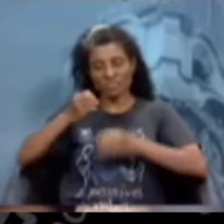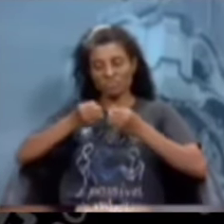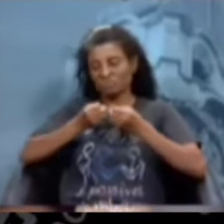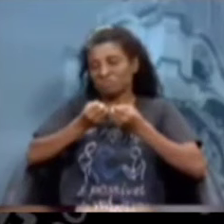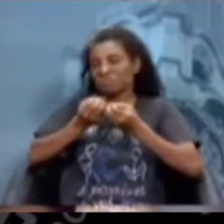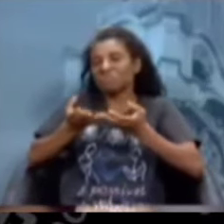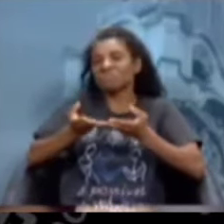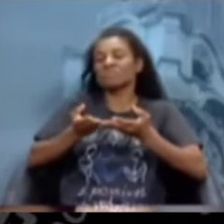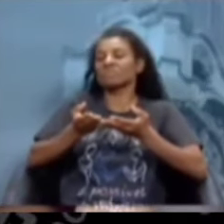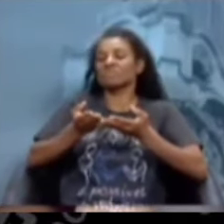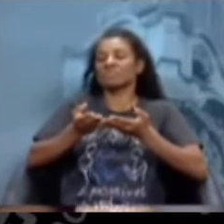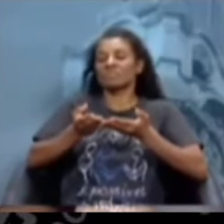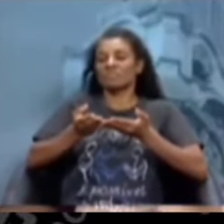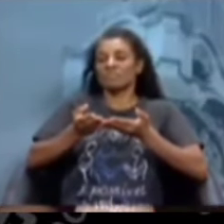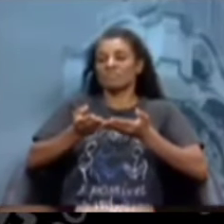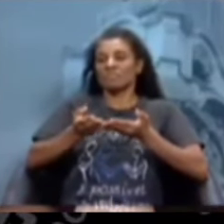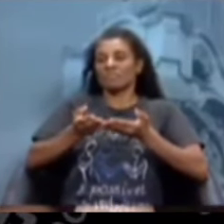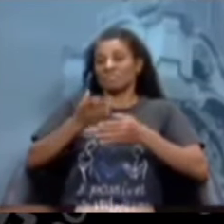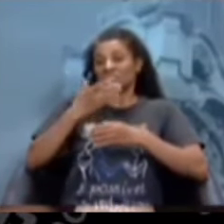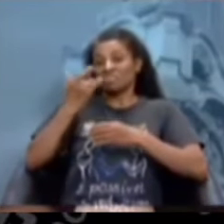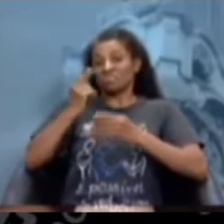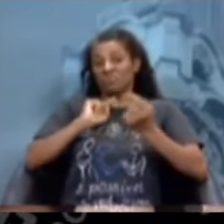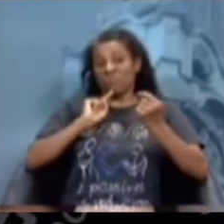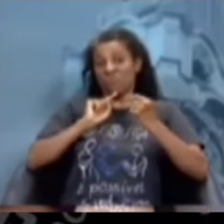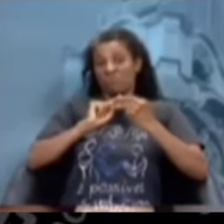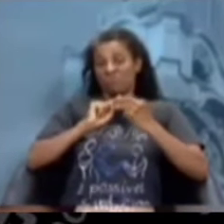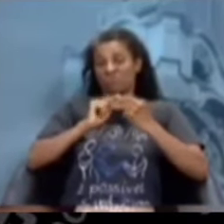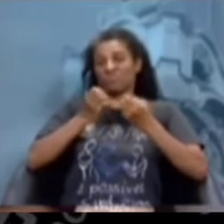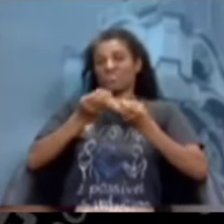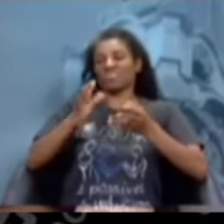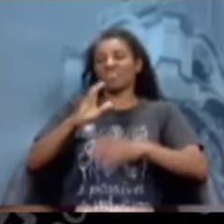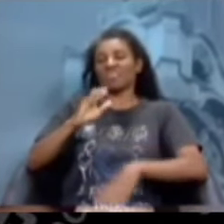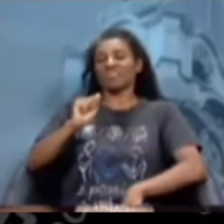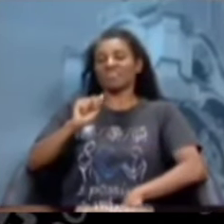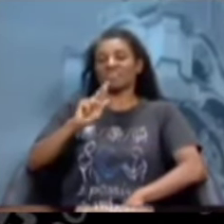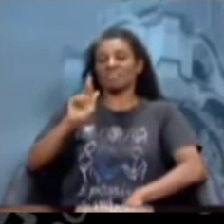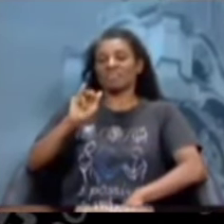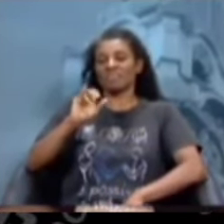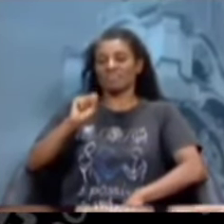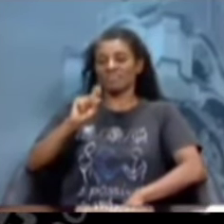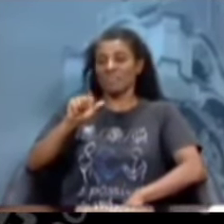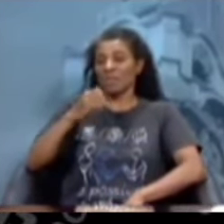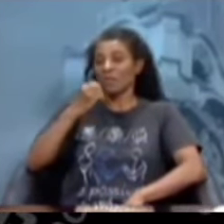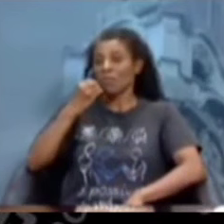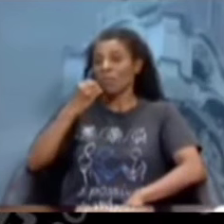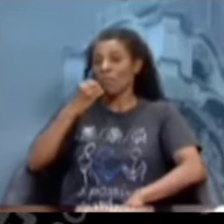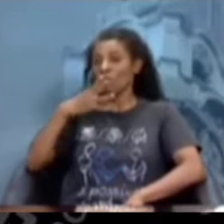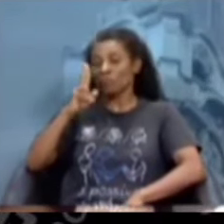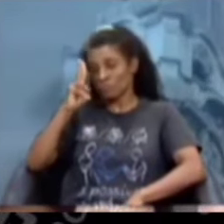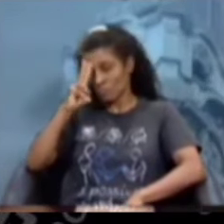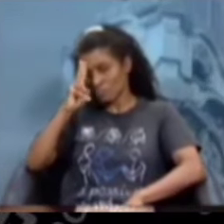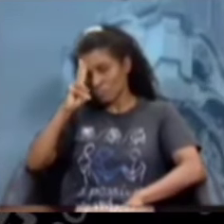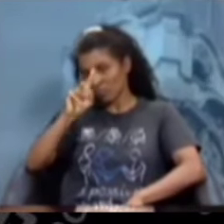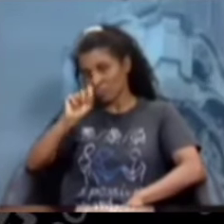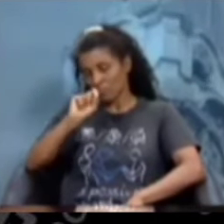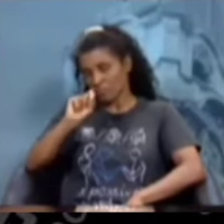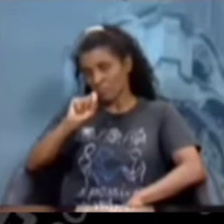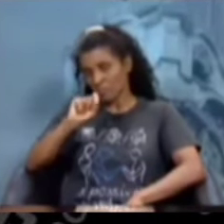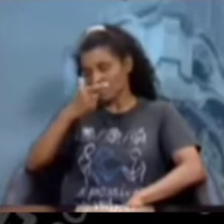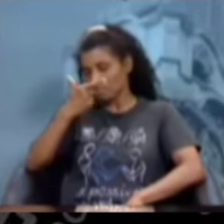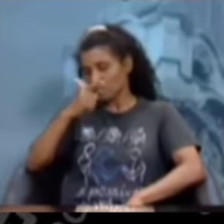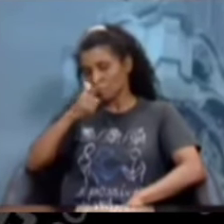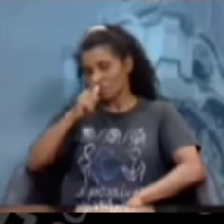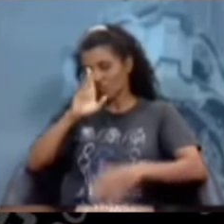beijada e o objetivo da entrega da Carris, é bom lembrar aqui, não teve relação